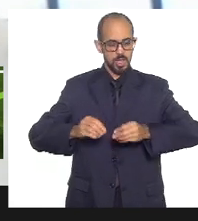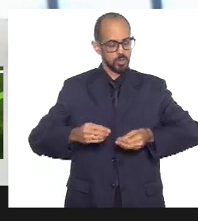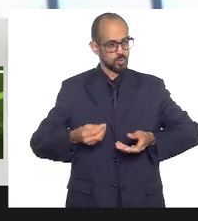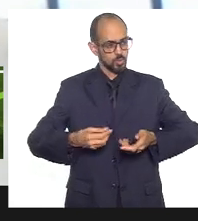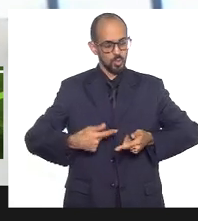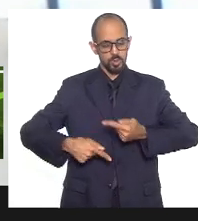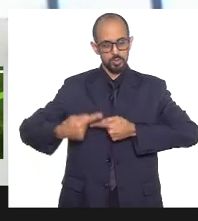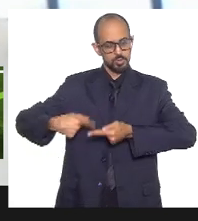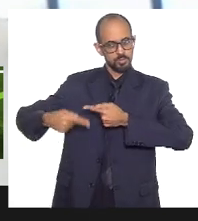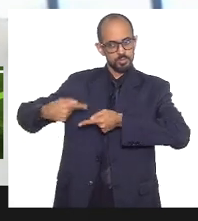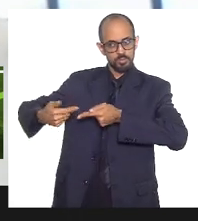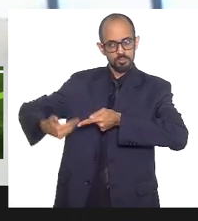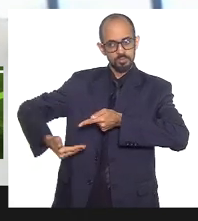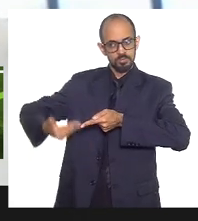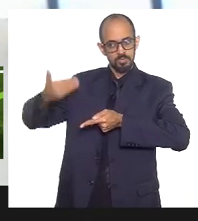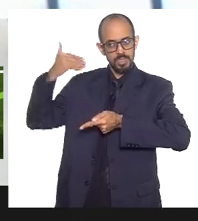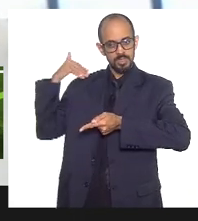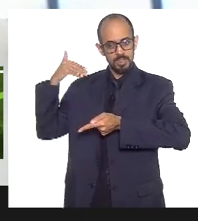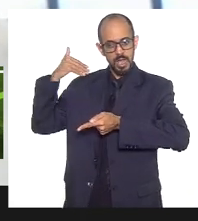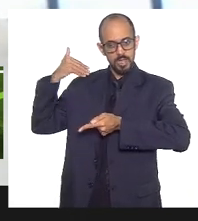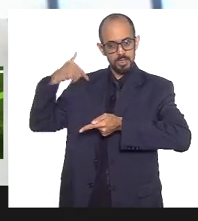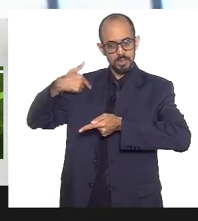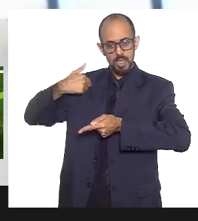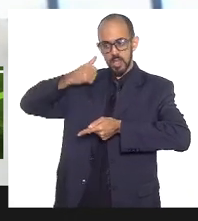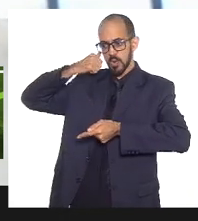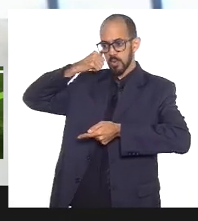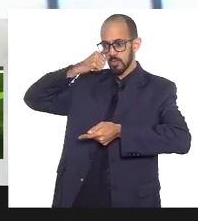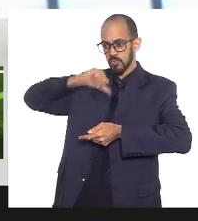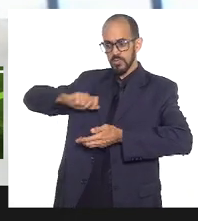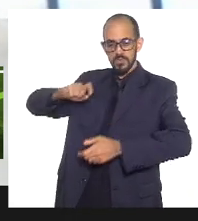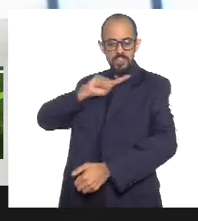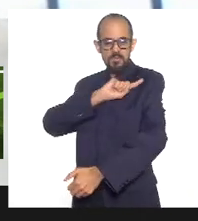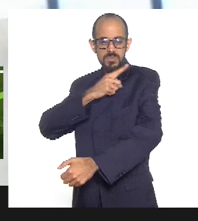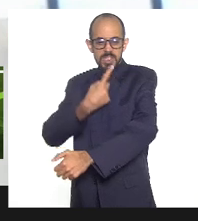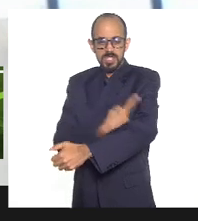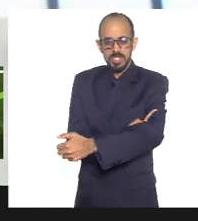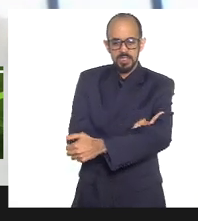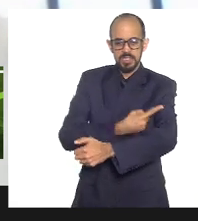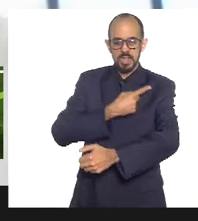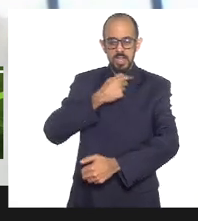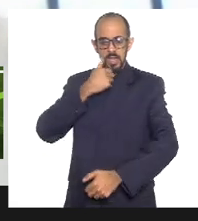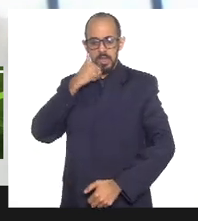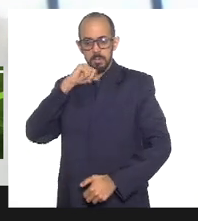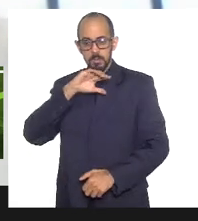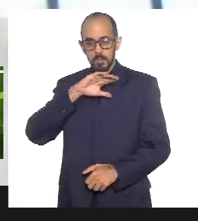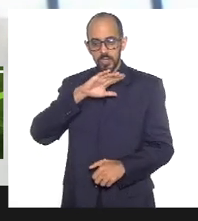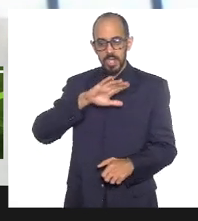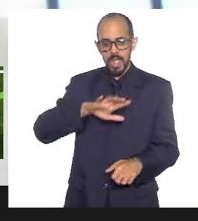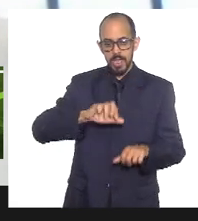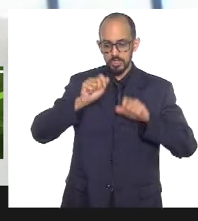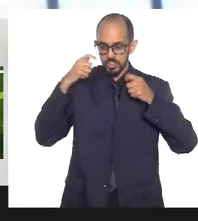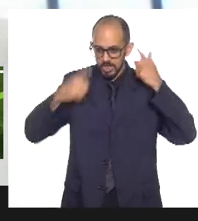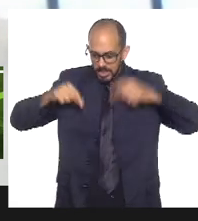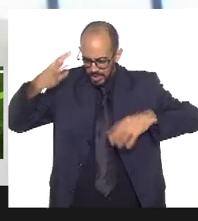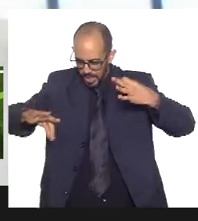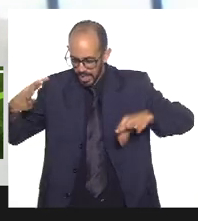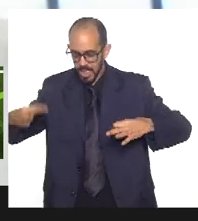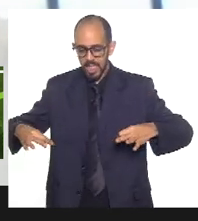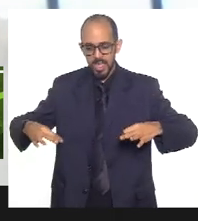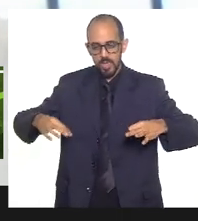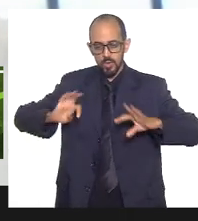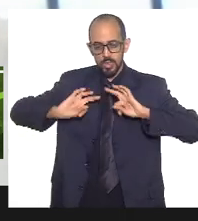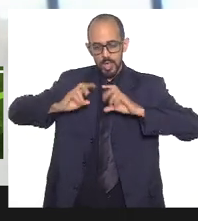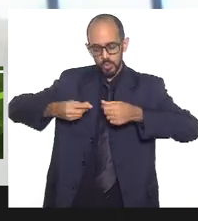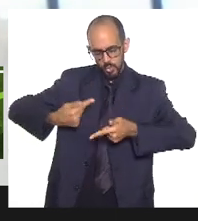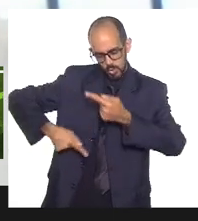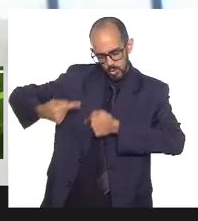ancestrais, como feminista, negra, mulher de terreiro, e todos os meus ancestrais, como